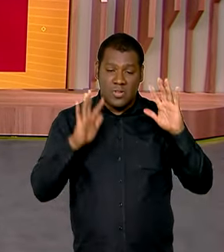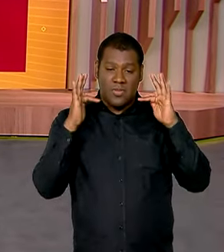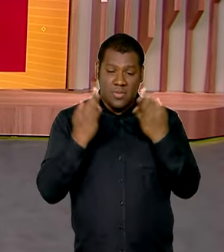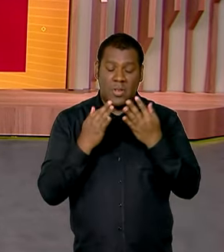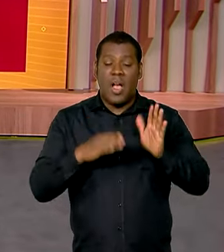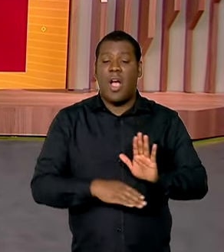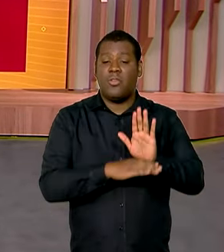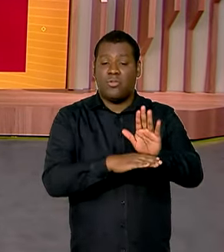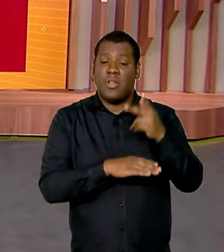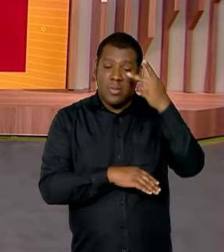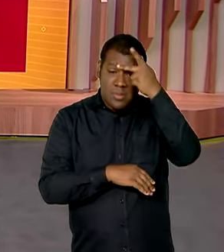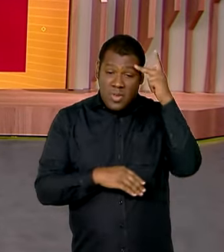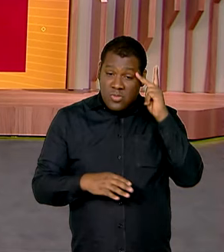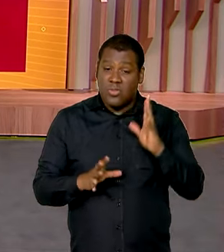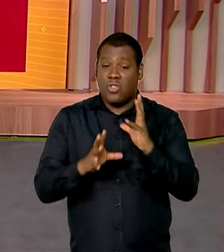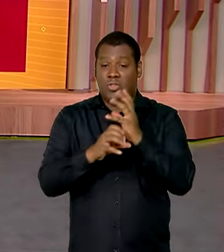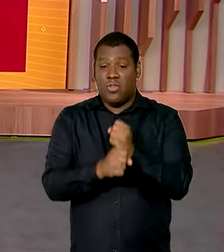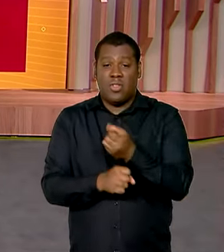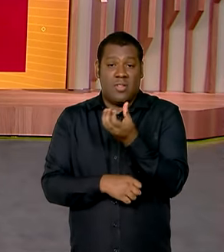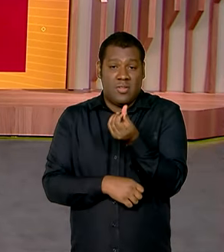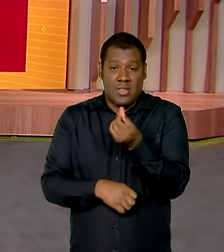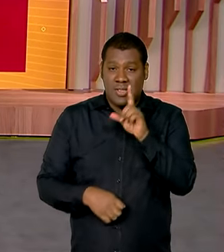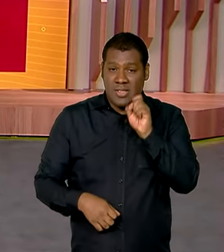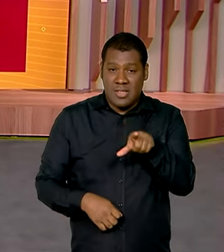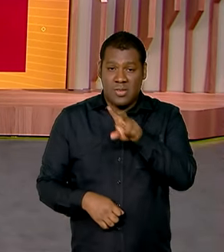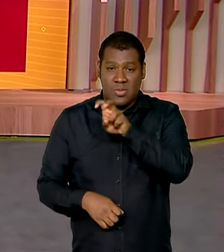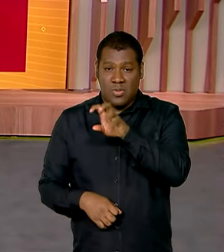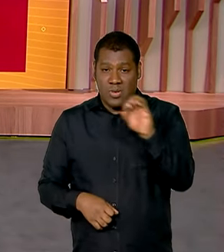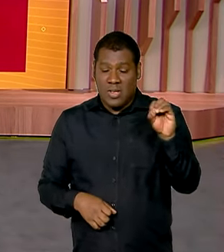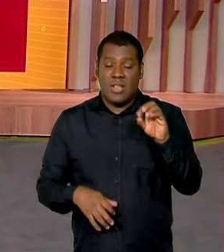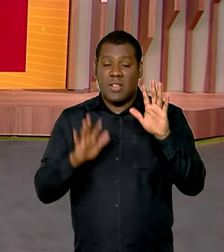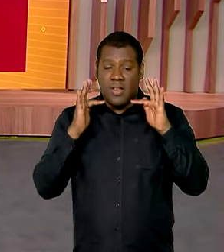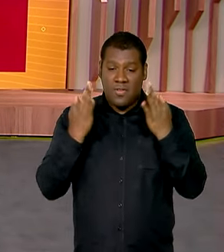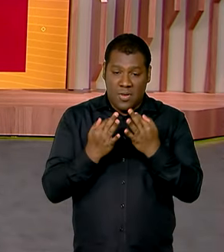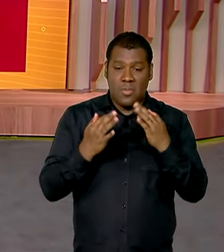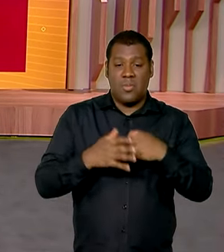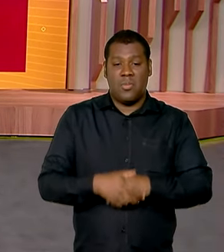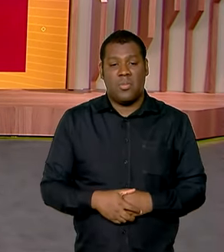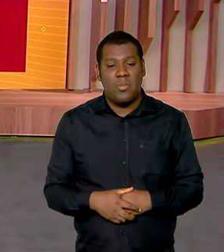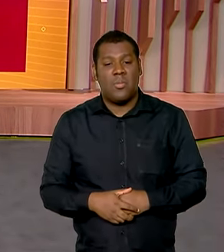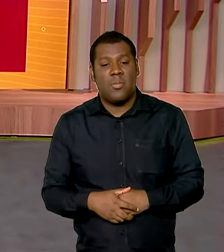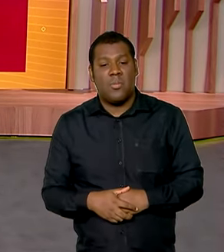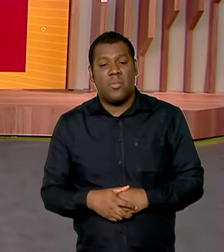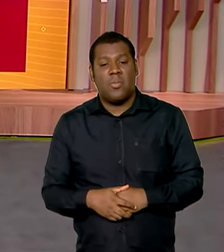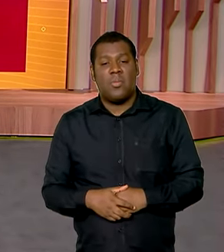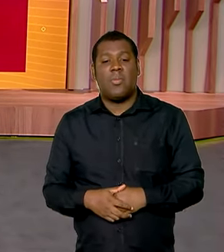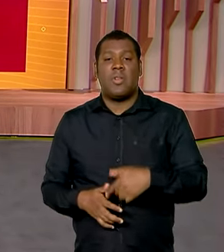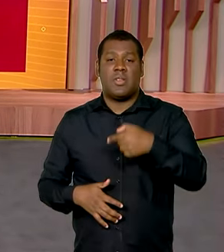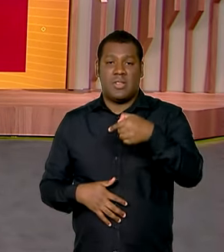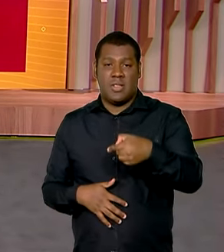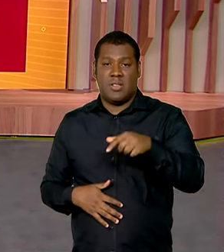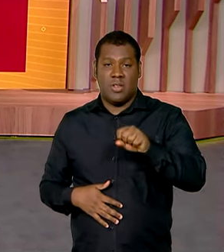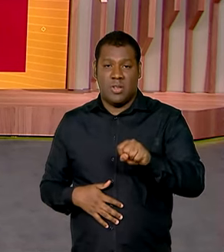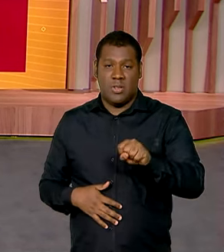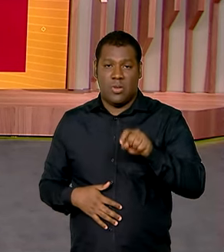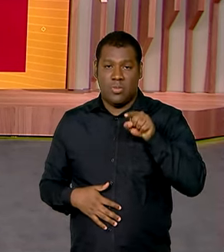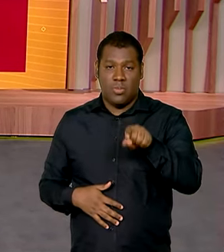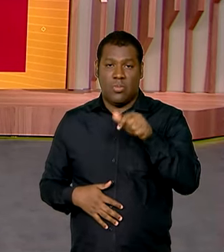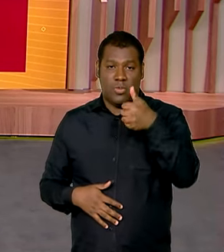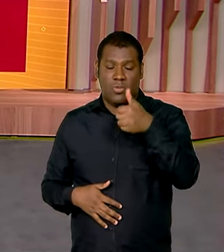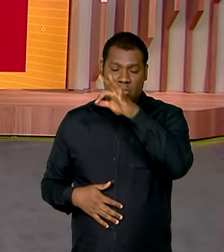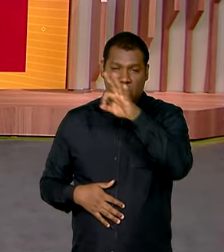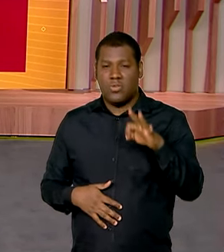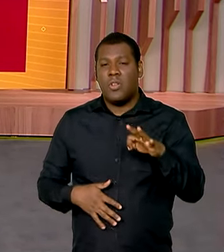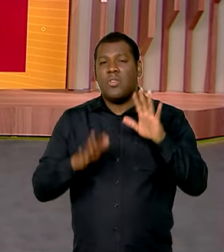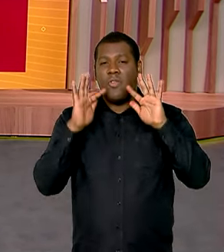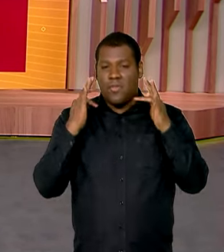beneficiou 6.500 famílias interessante esse dado que 78,1% dessas famílias